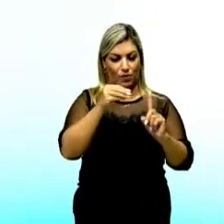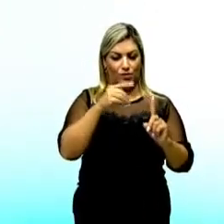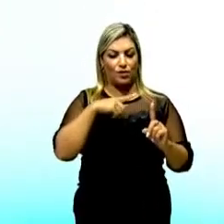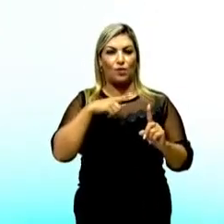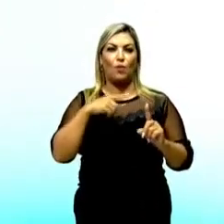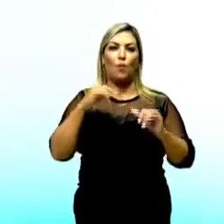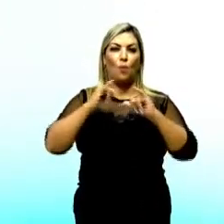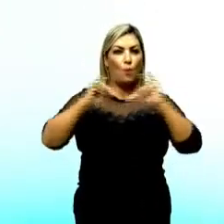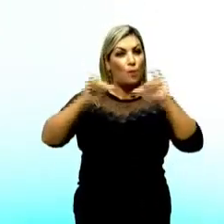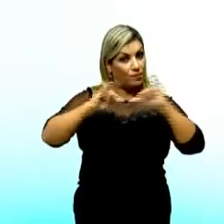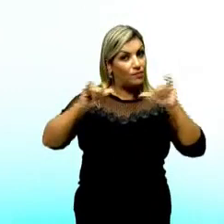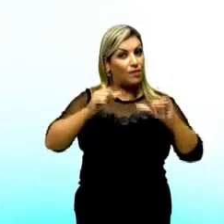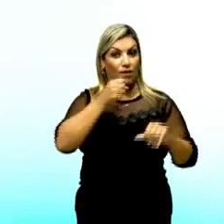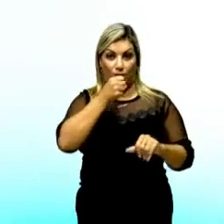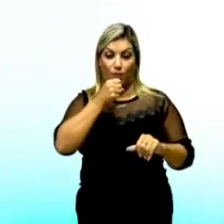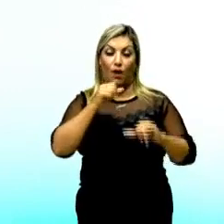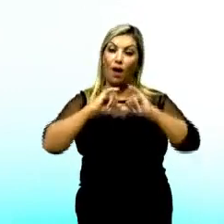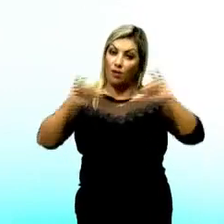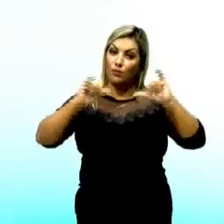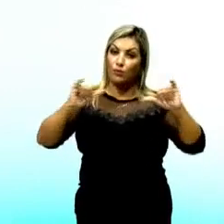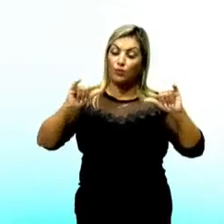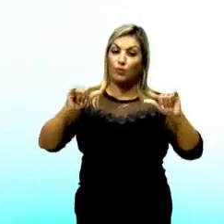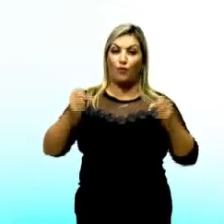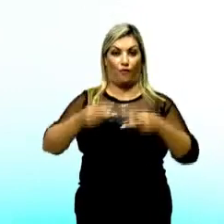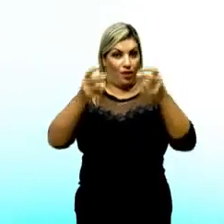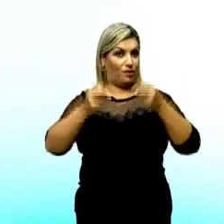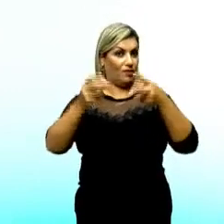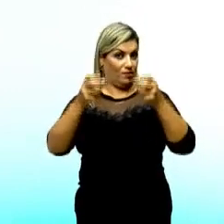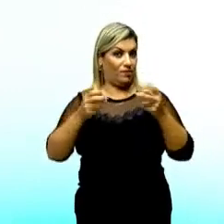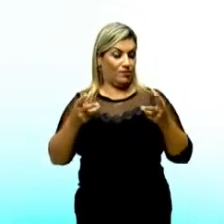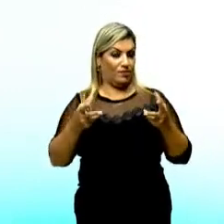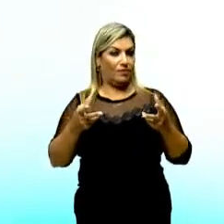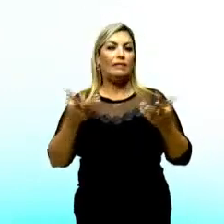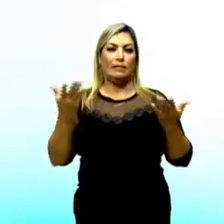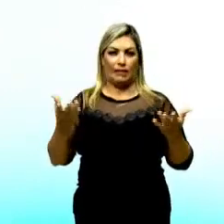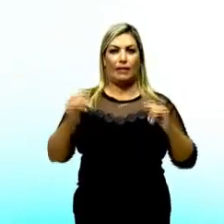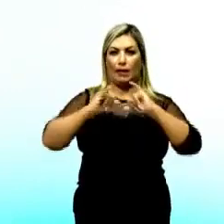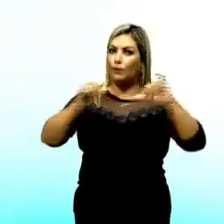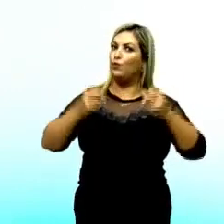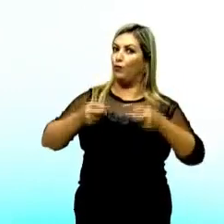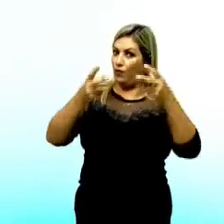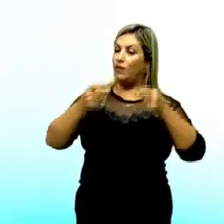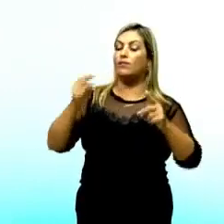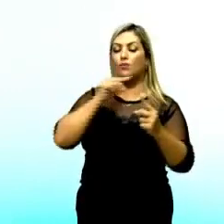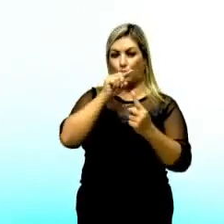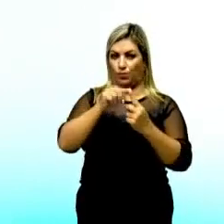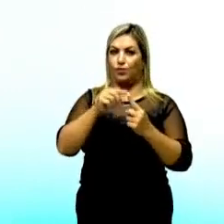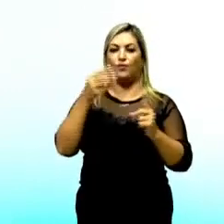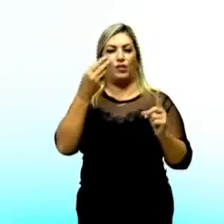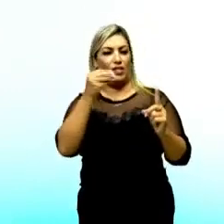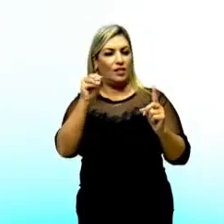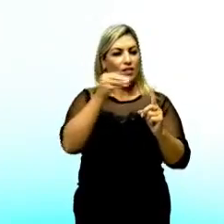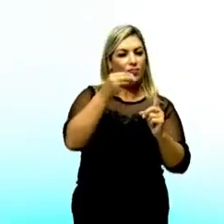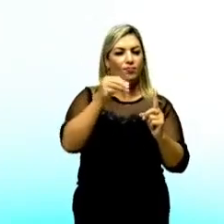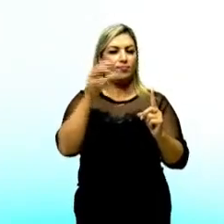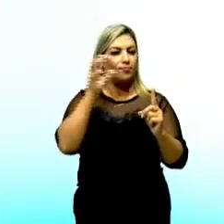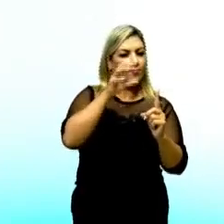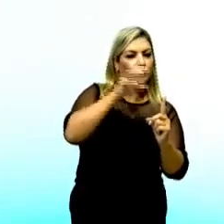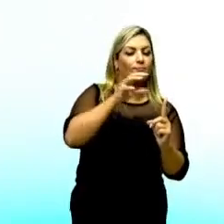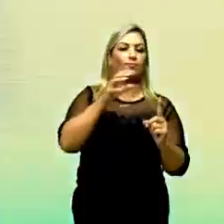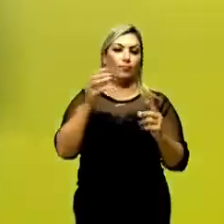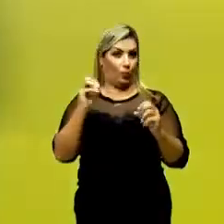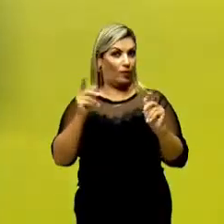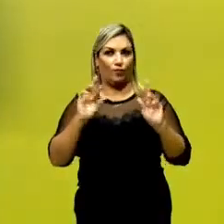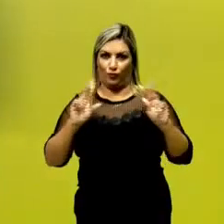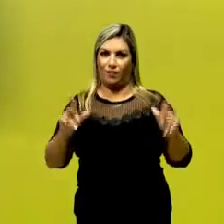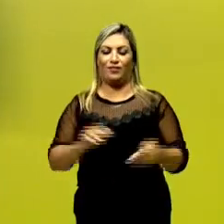textos publicitários, de anúncios publicitários, porque ele sim tem o objetivo de convencer, de persuadir, ok?